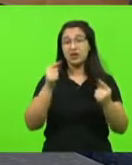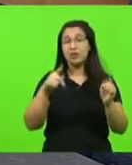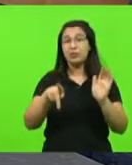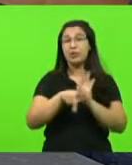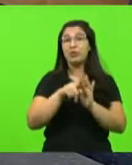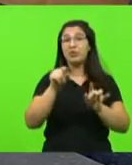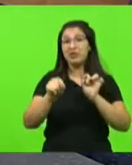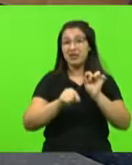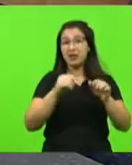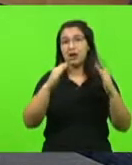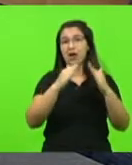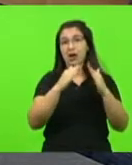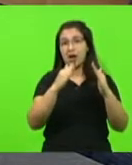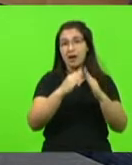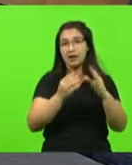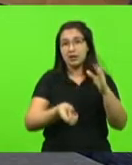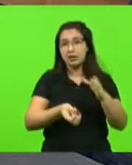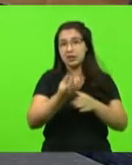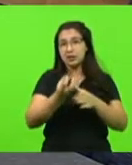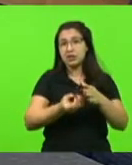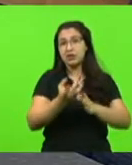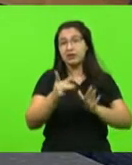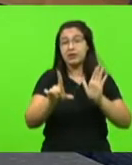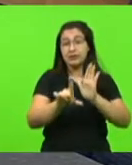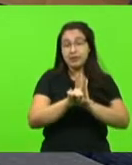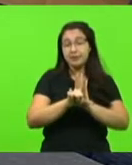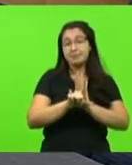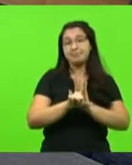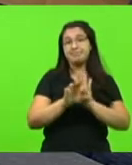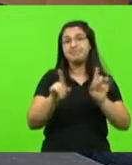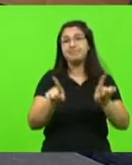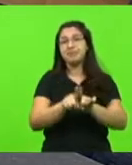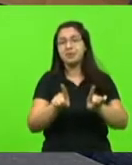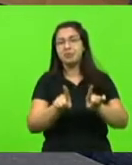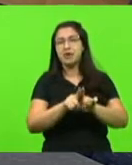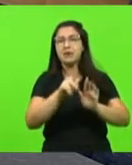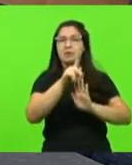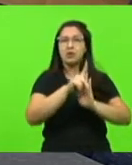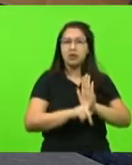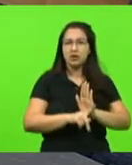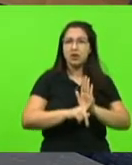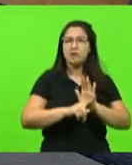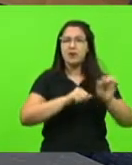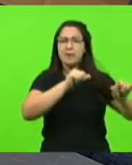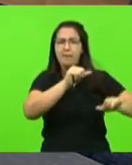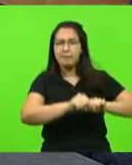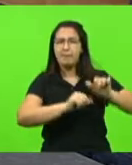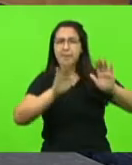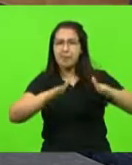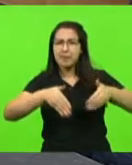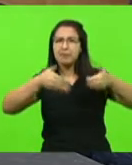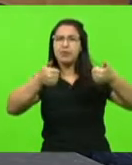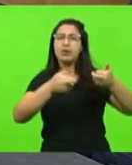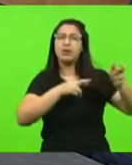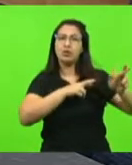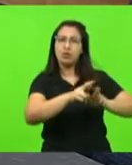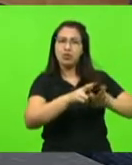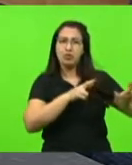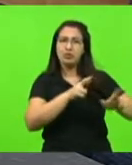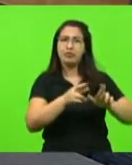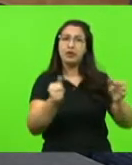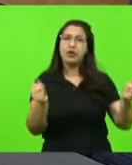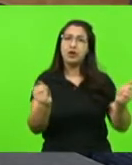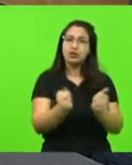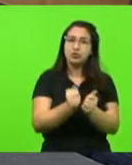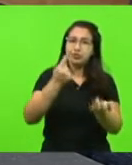que hoje os programas de recuperação de rodovias implantados em parceria com os municípios catarinenses